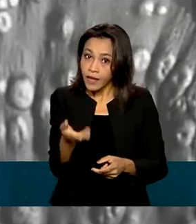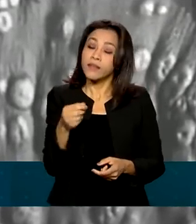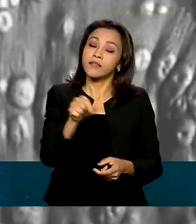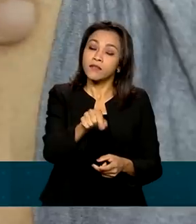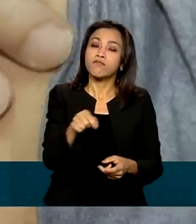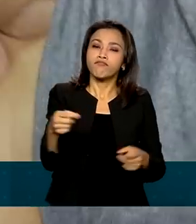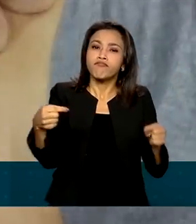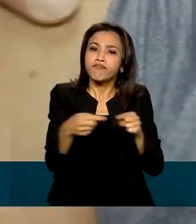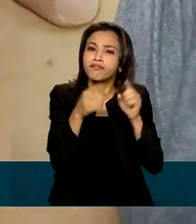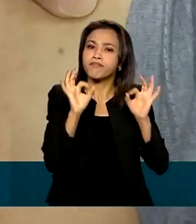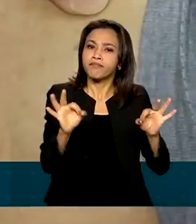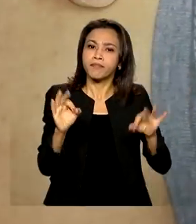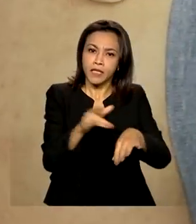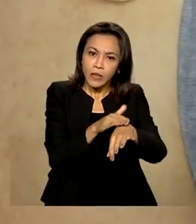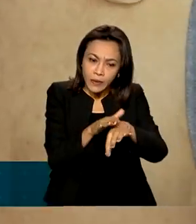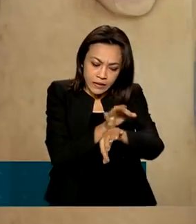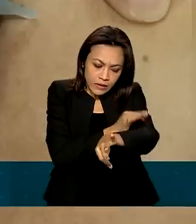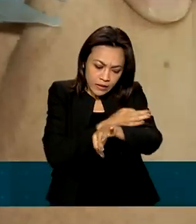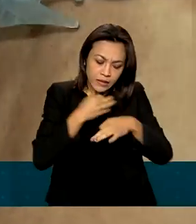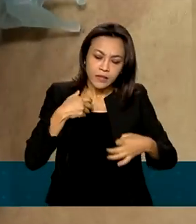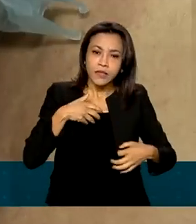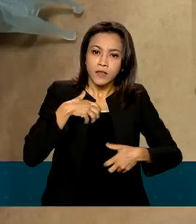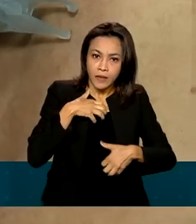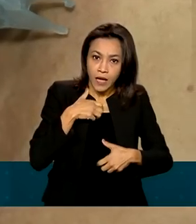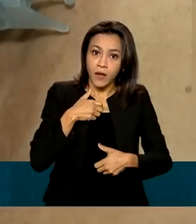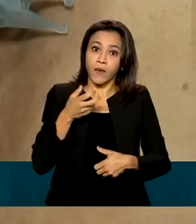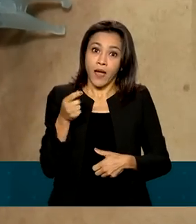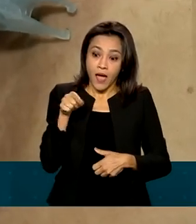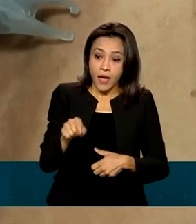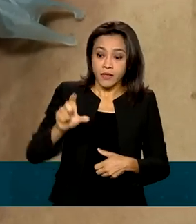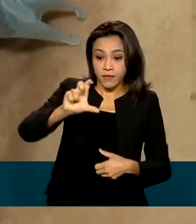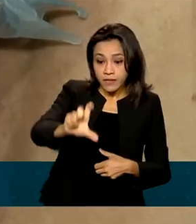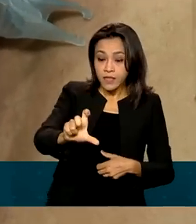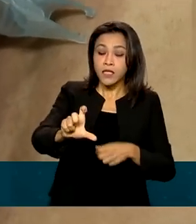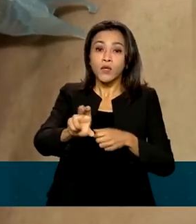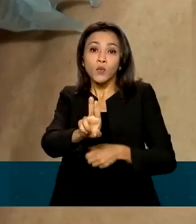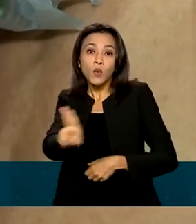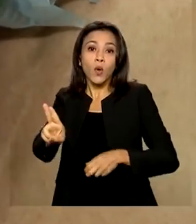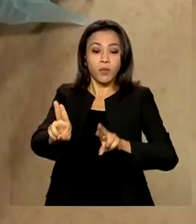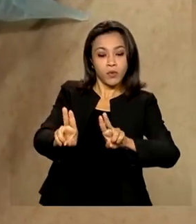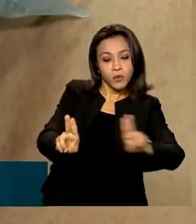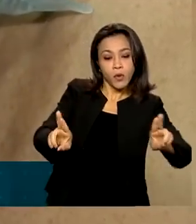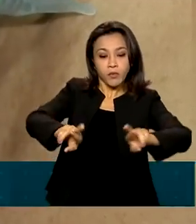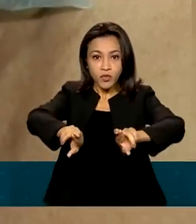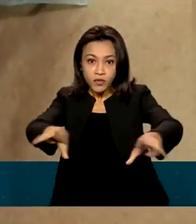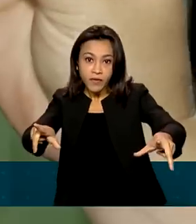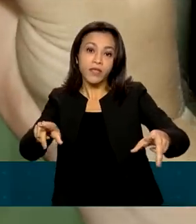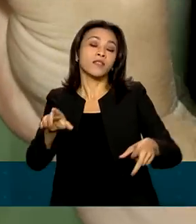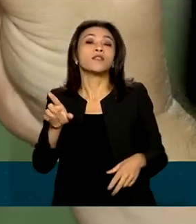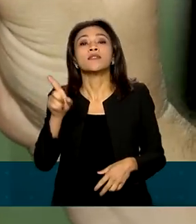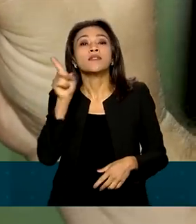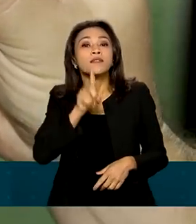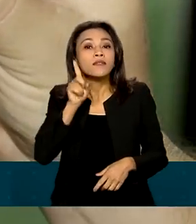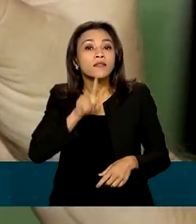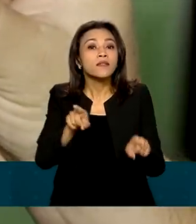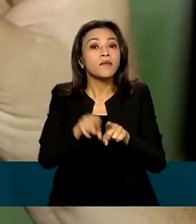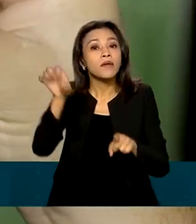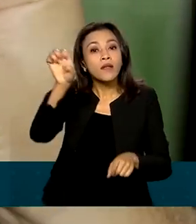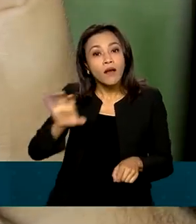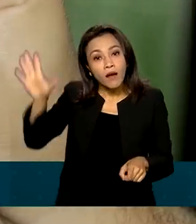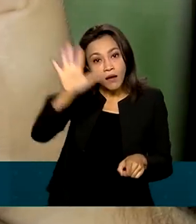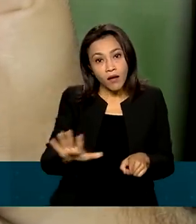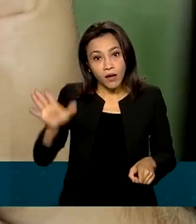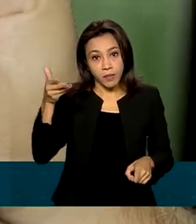macacos. Apesar de ser o mesmo produto, a vacina possui nomes diferentes nos Estados Unidos e na Europa. O imunizante